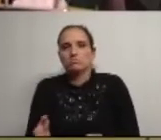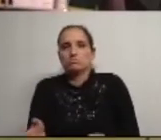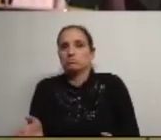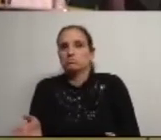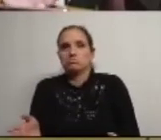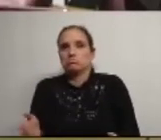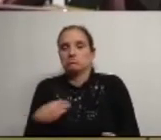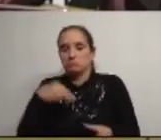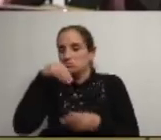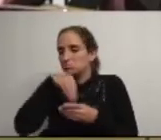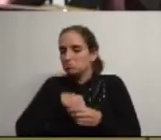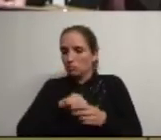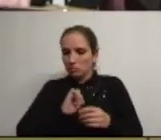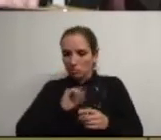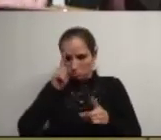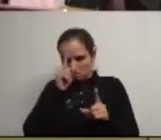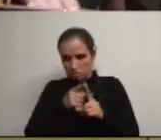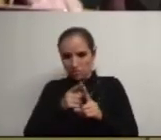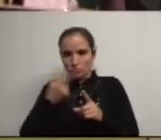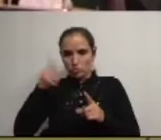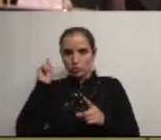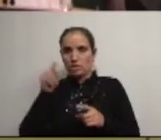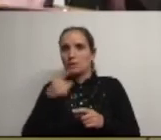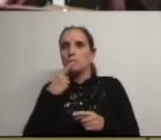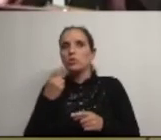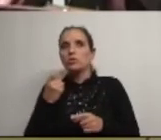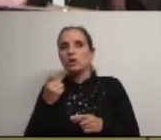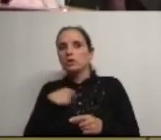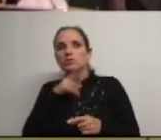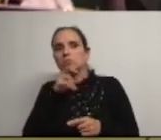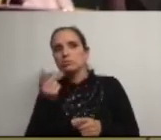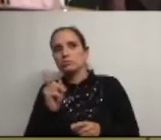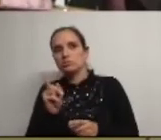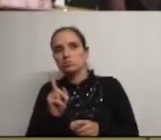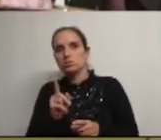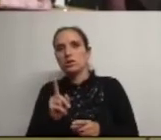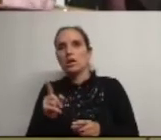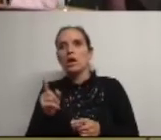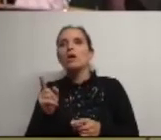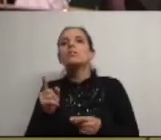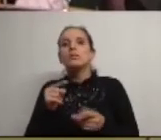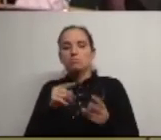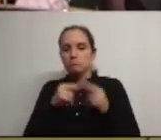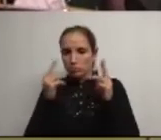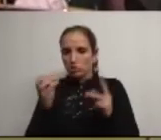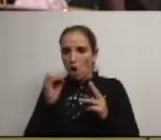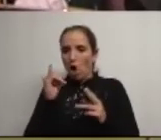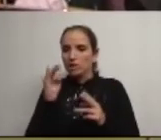calha aqui dentro do meu propósito e portanto esta pergunta não responderei sobre a Ponto 2 da Ribeira